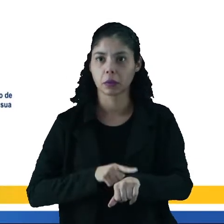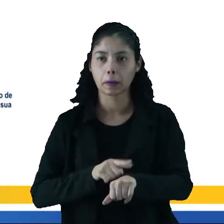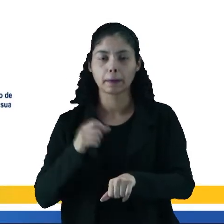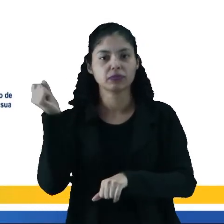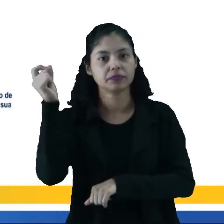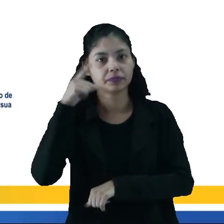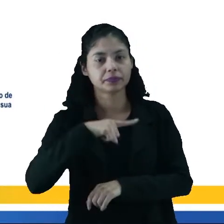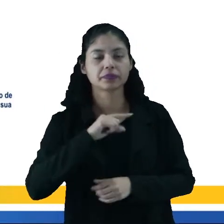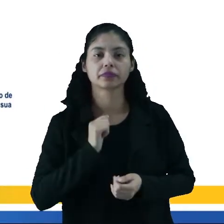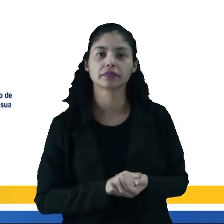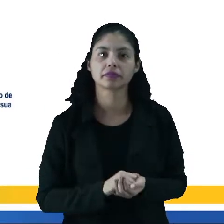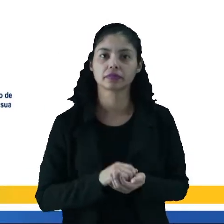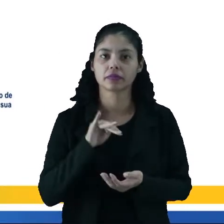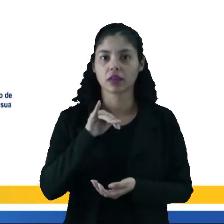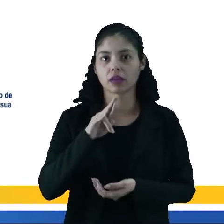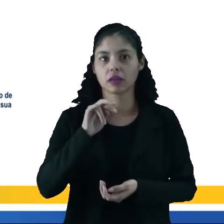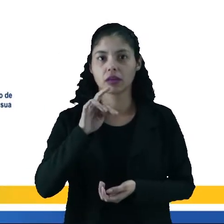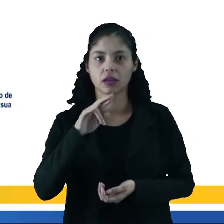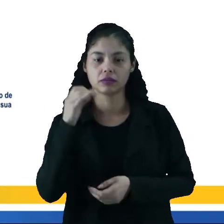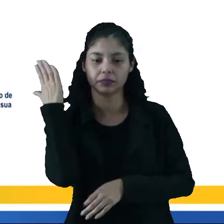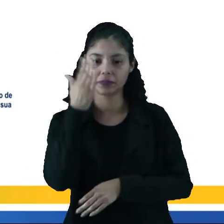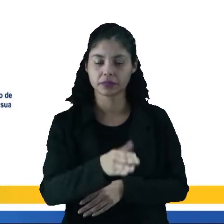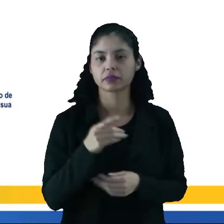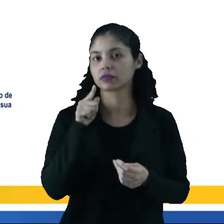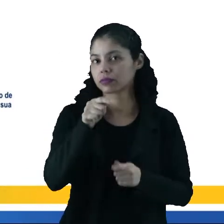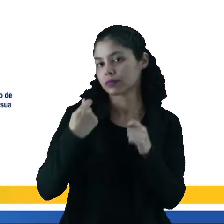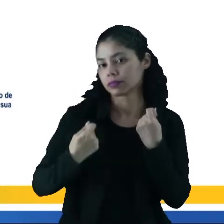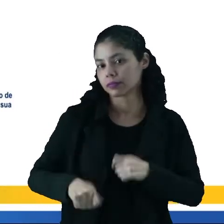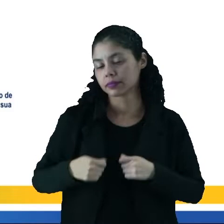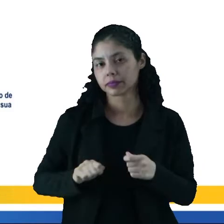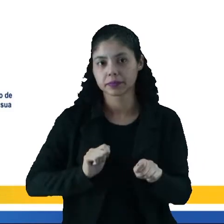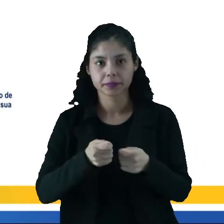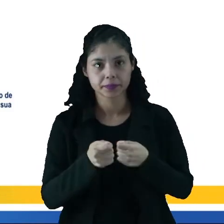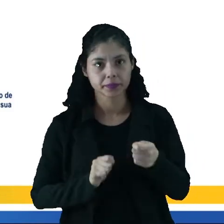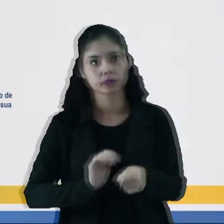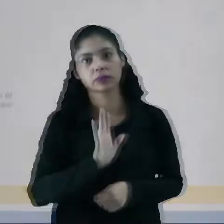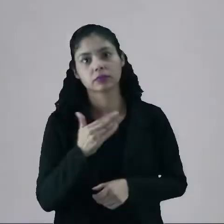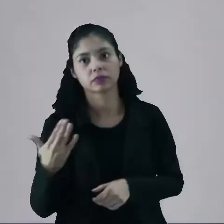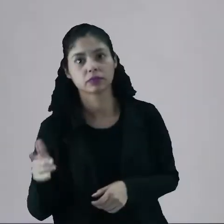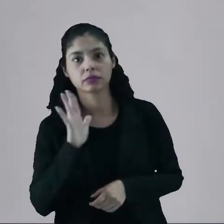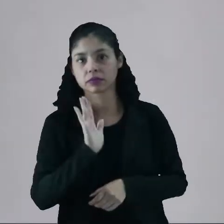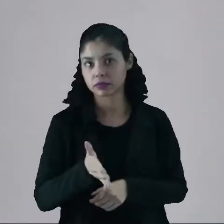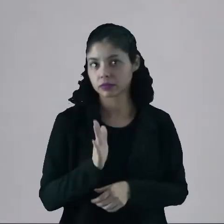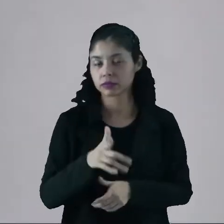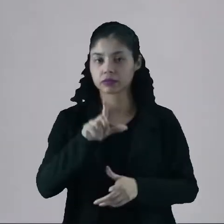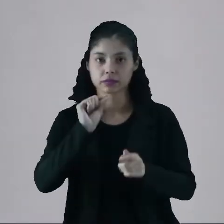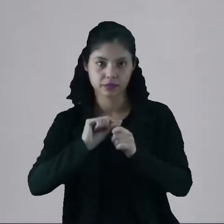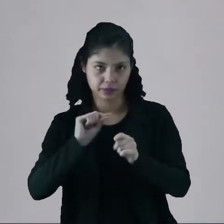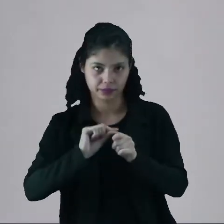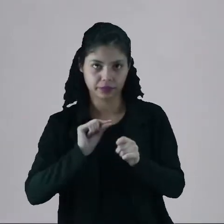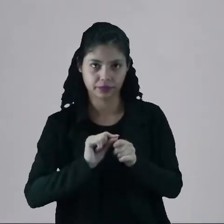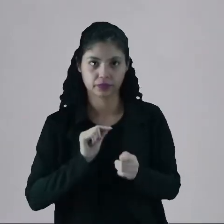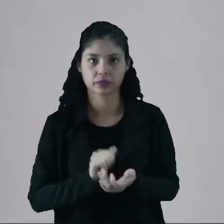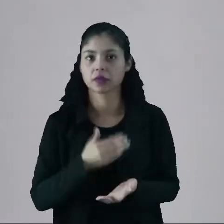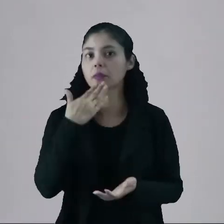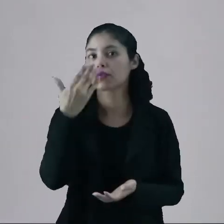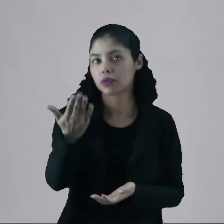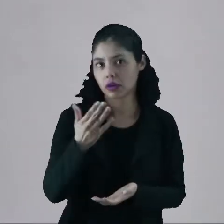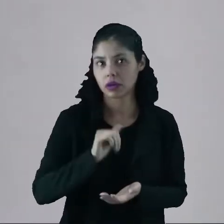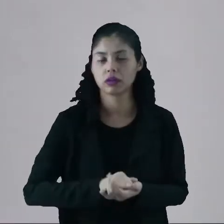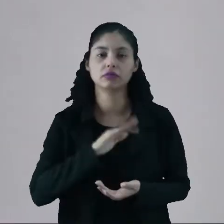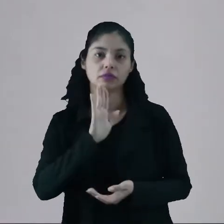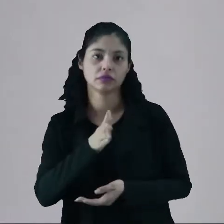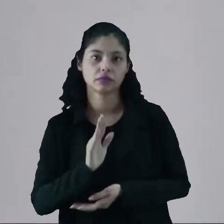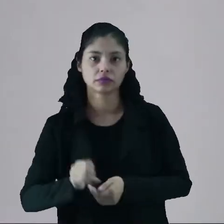de luz bidirecional controla o que você precisa. Ou seja, quando você já faz um pedido